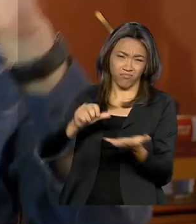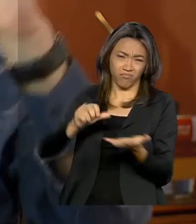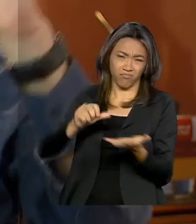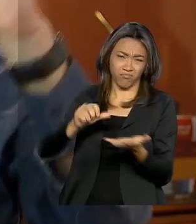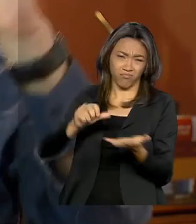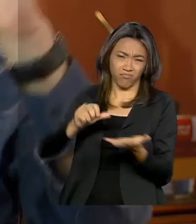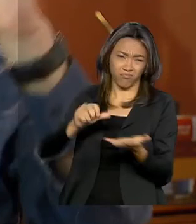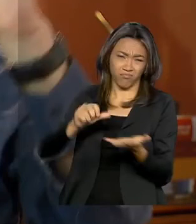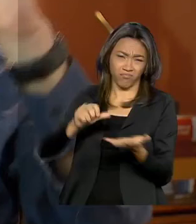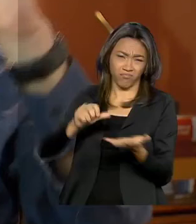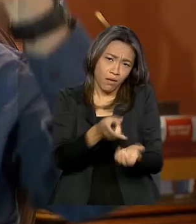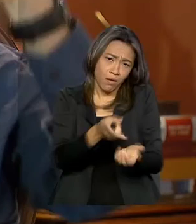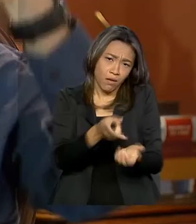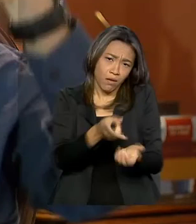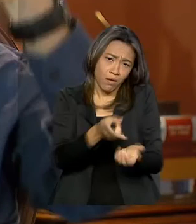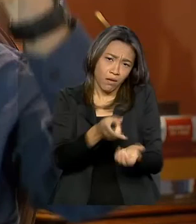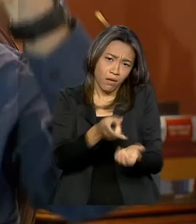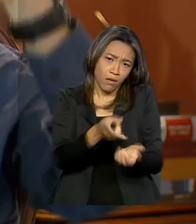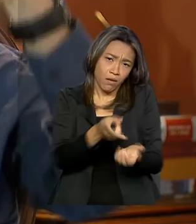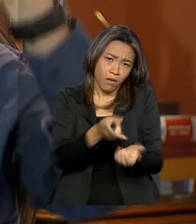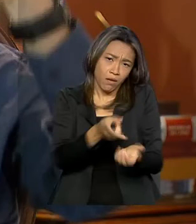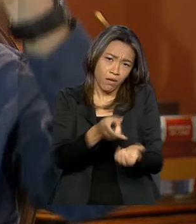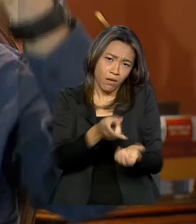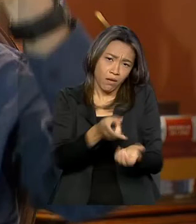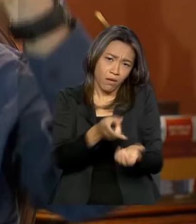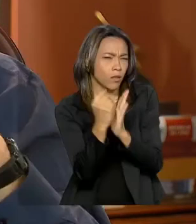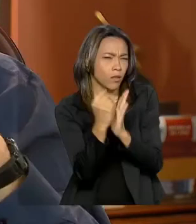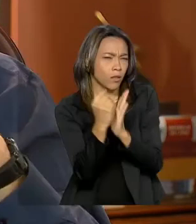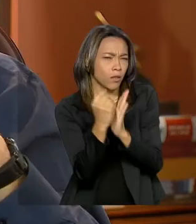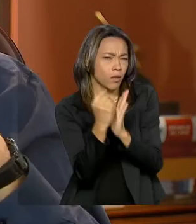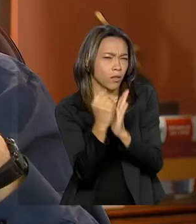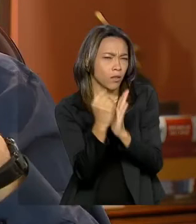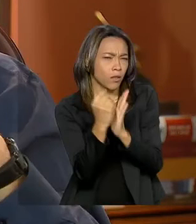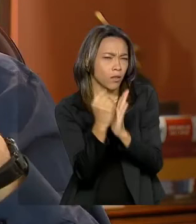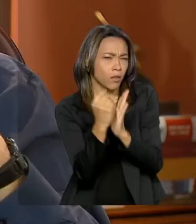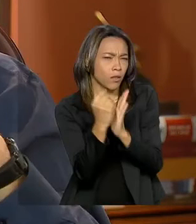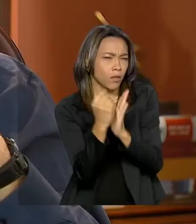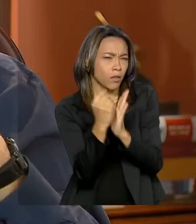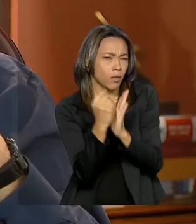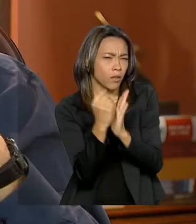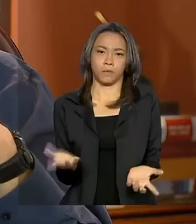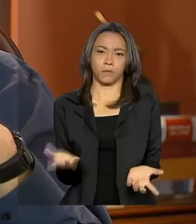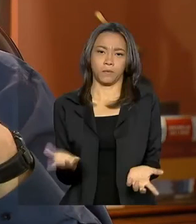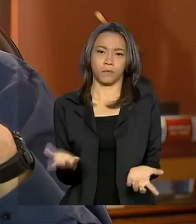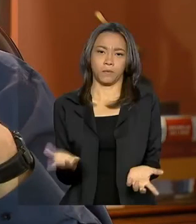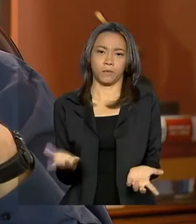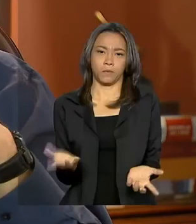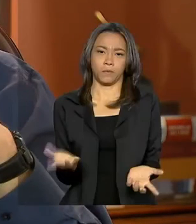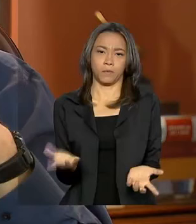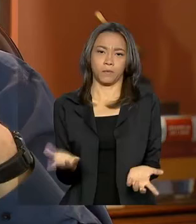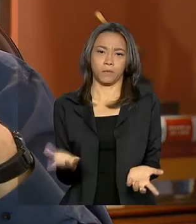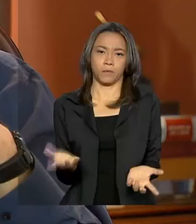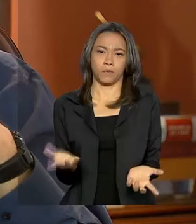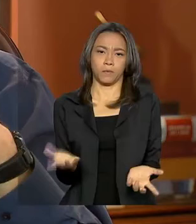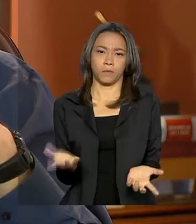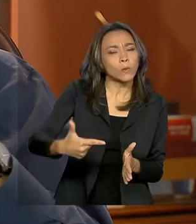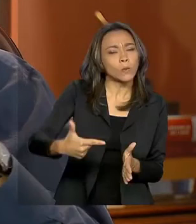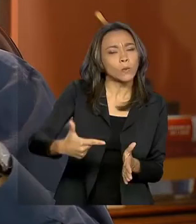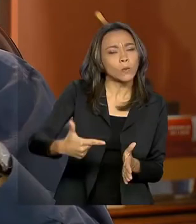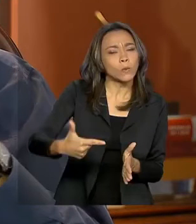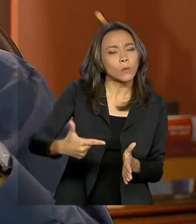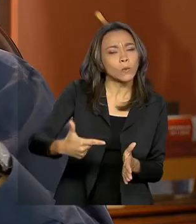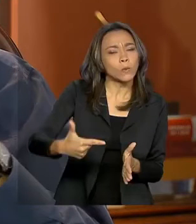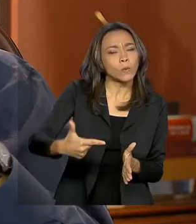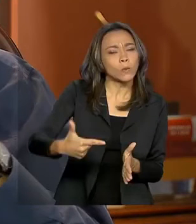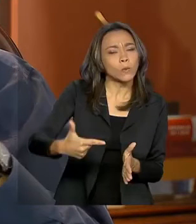vai ficar por aí mesmo. Pode subir um pouquinho, mas acredito que ele volte no mercado internacional. Segundo lugar, pela natureza do